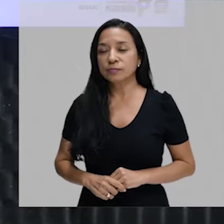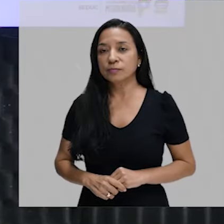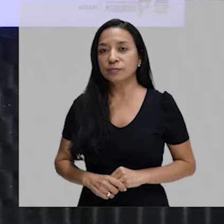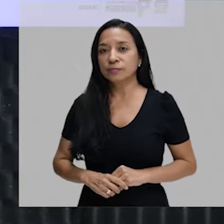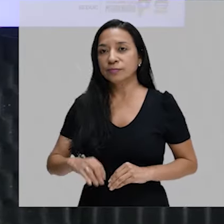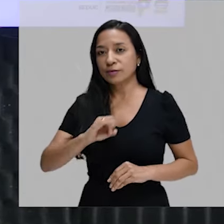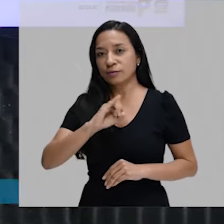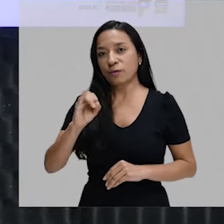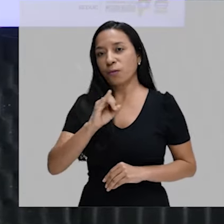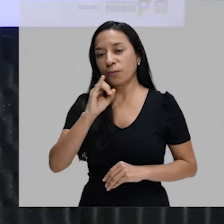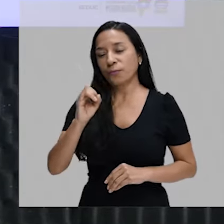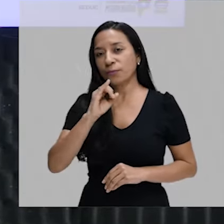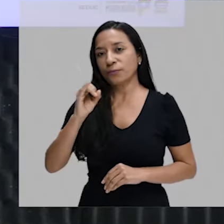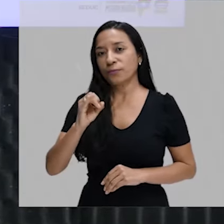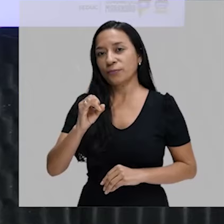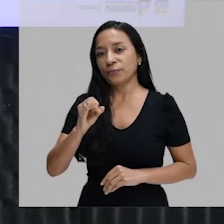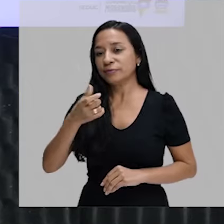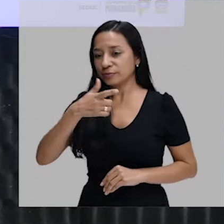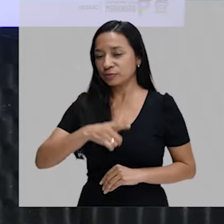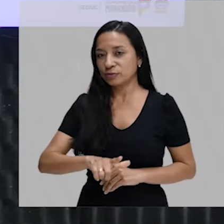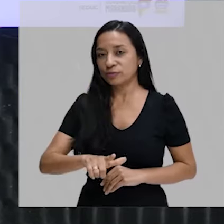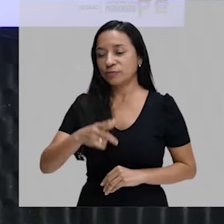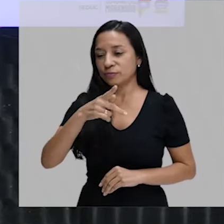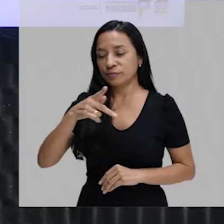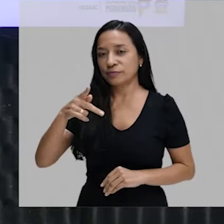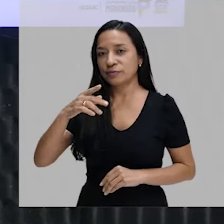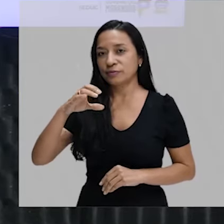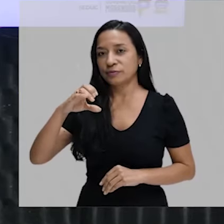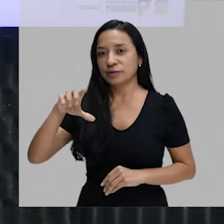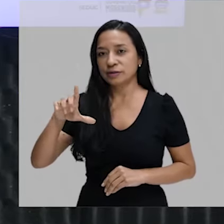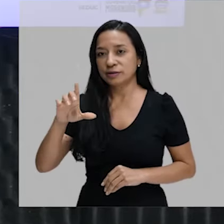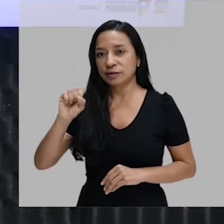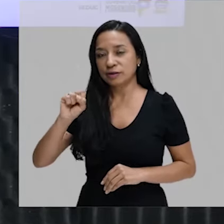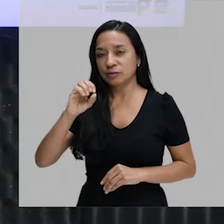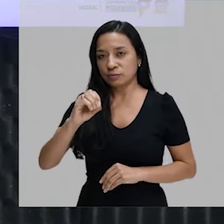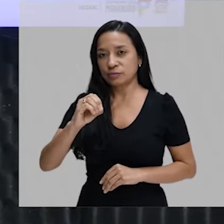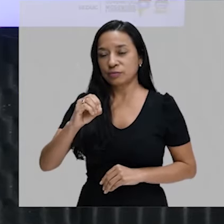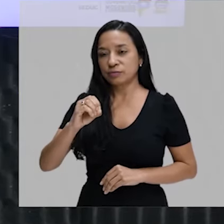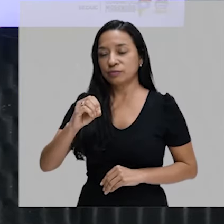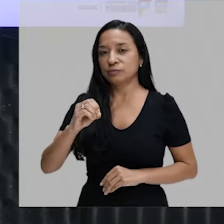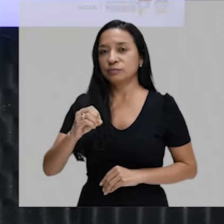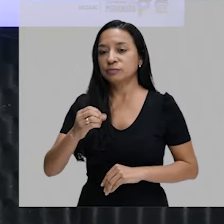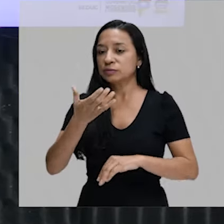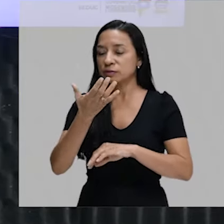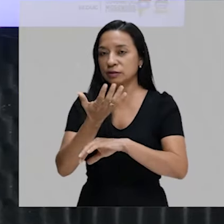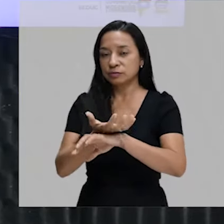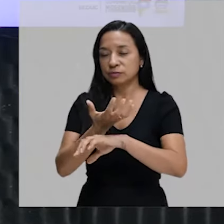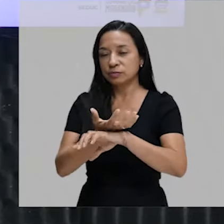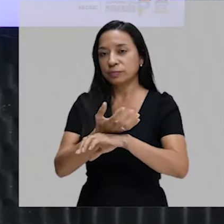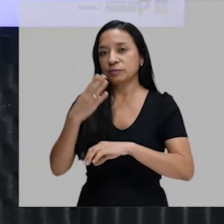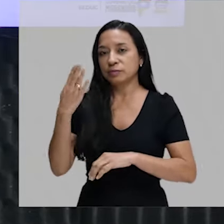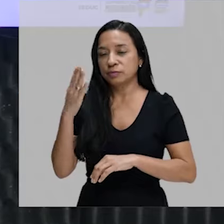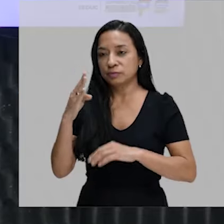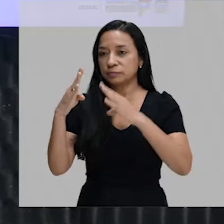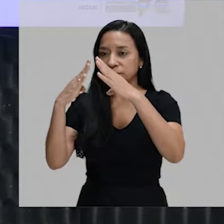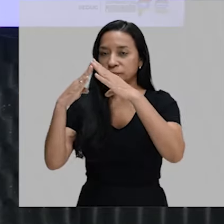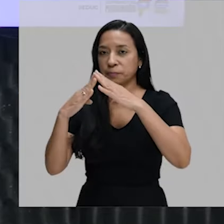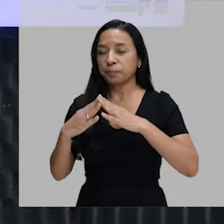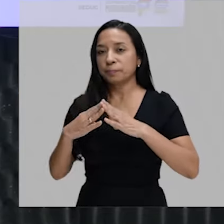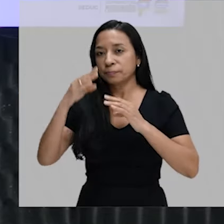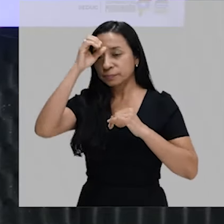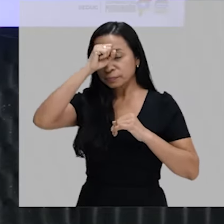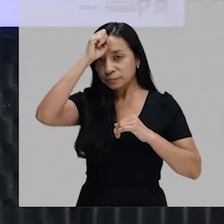E aí galerinha, olha eu aqui, professor Celso Ramos, mais uma vez para dar mais uma aula de biologia. Não fique em casa aprendendo.